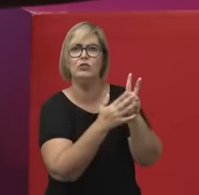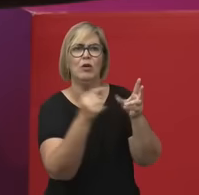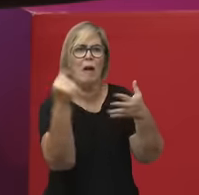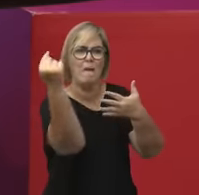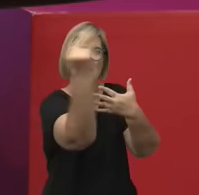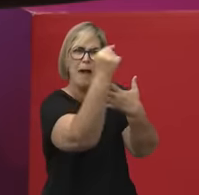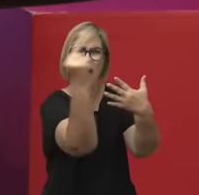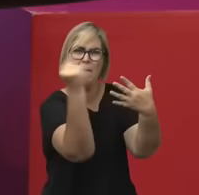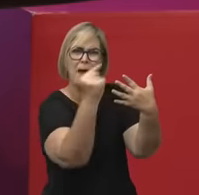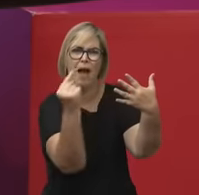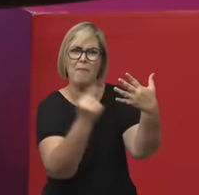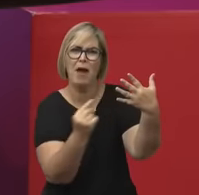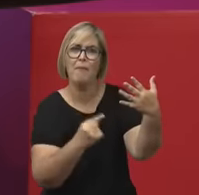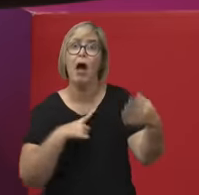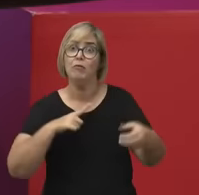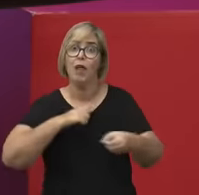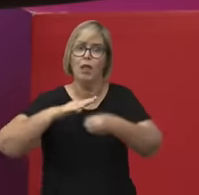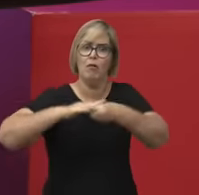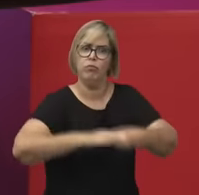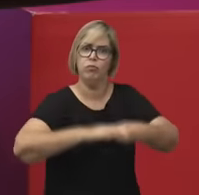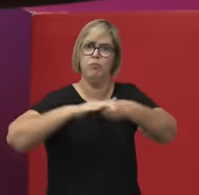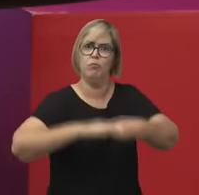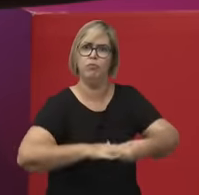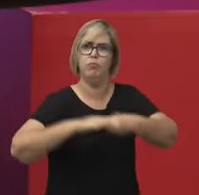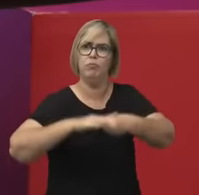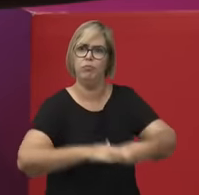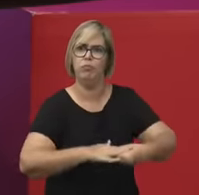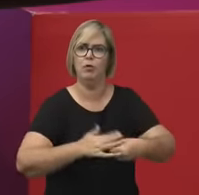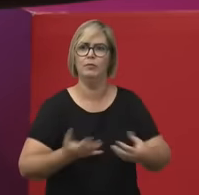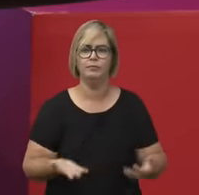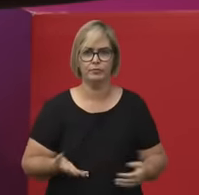os indígenas marginalizados, então ela